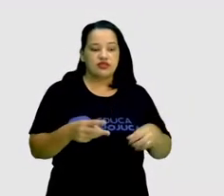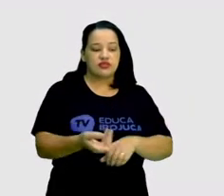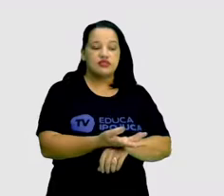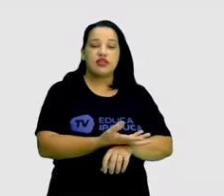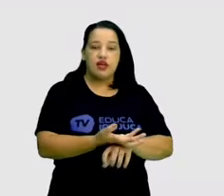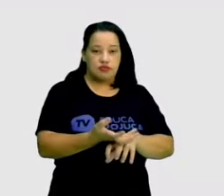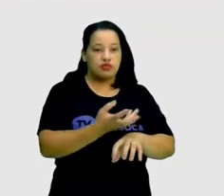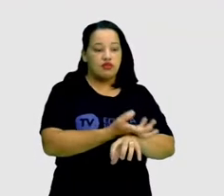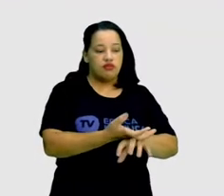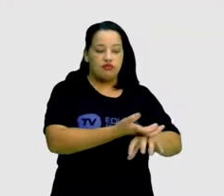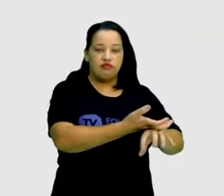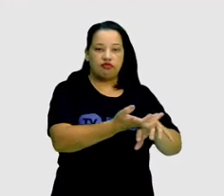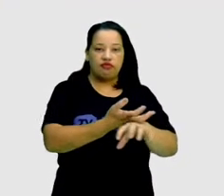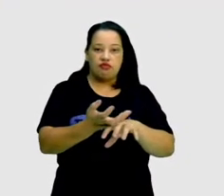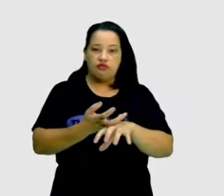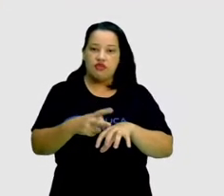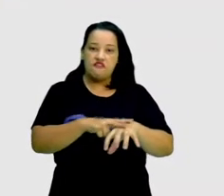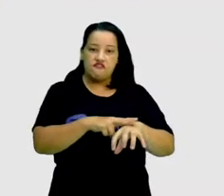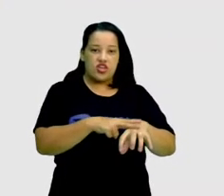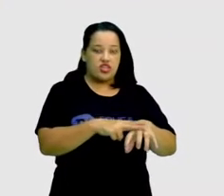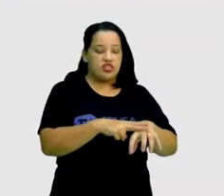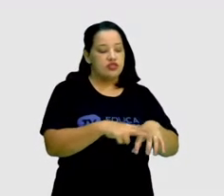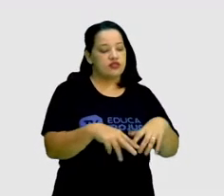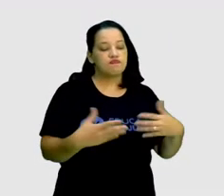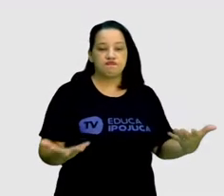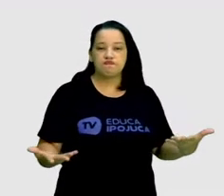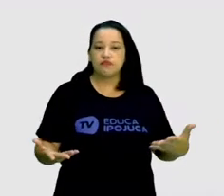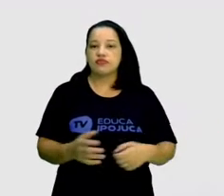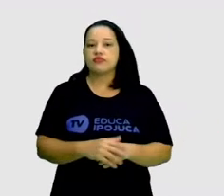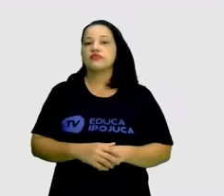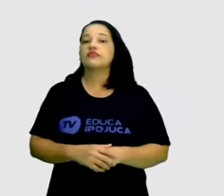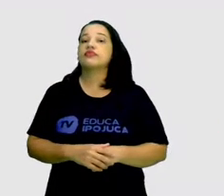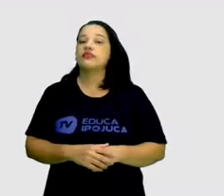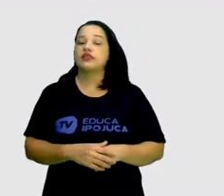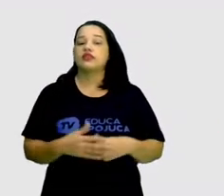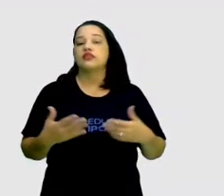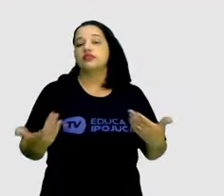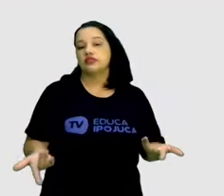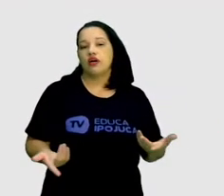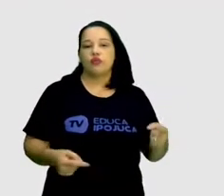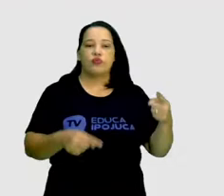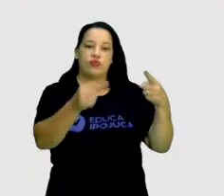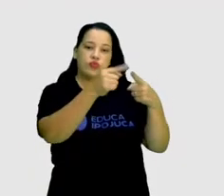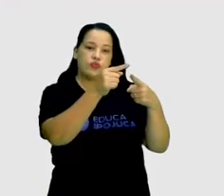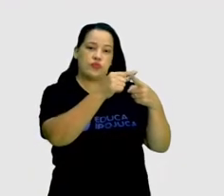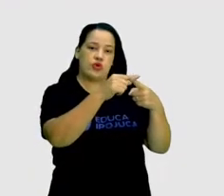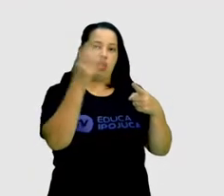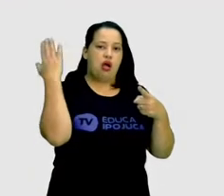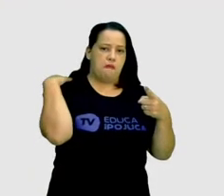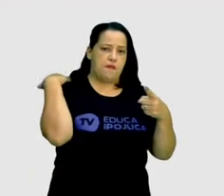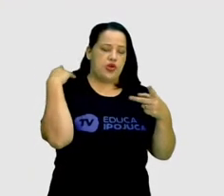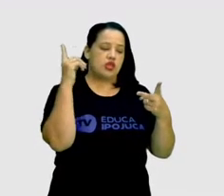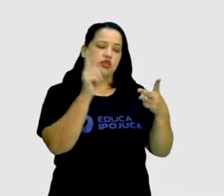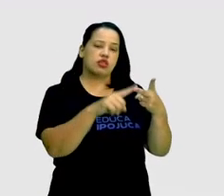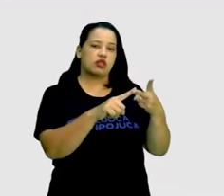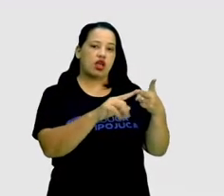verde ao redor. Seria aqui nas nossas alternativas, Camela,